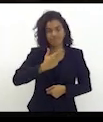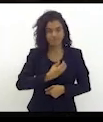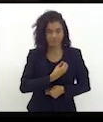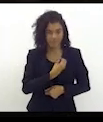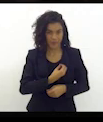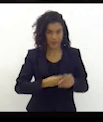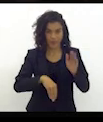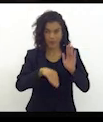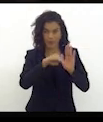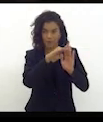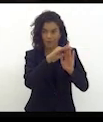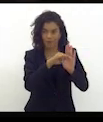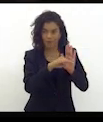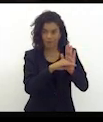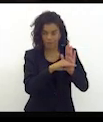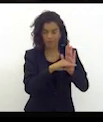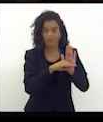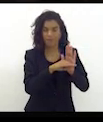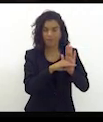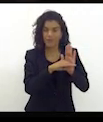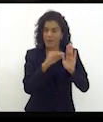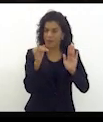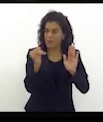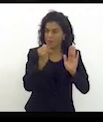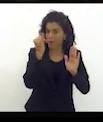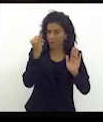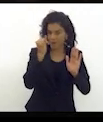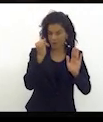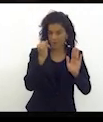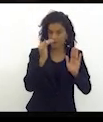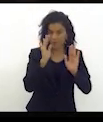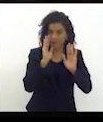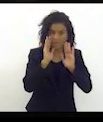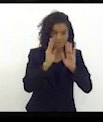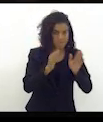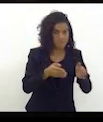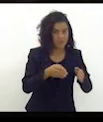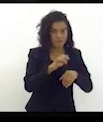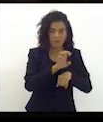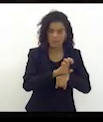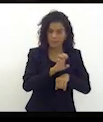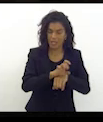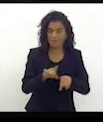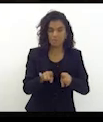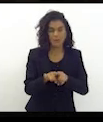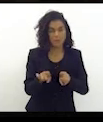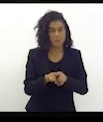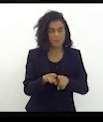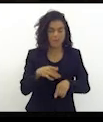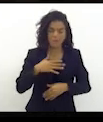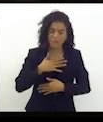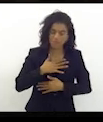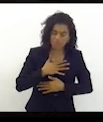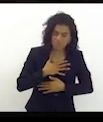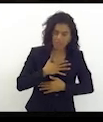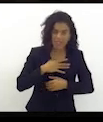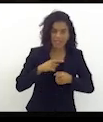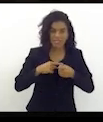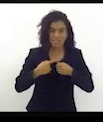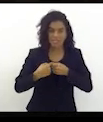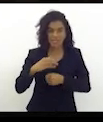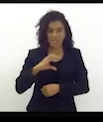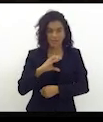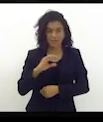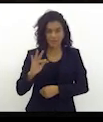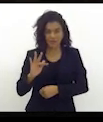importantes e sensíveis para o Estado do Rio de Janeiro e, sobretudo, para a minha querida e amada cidade de Cabo